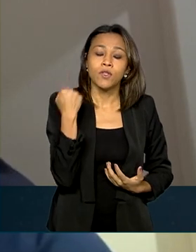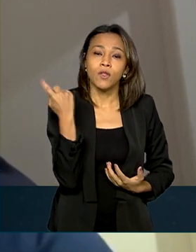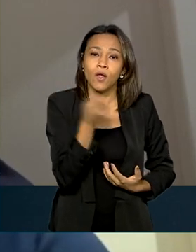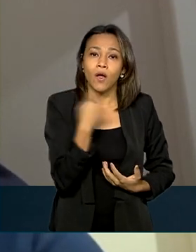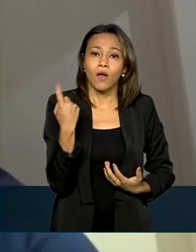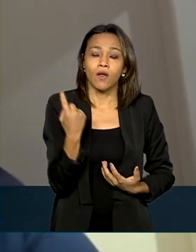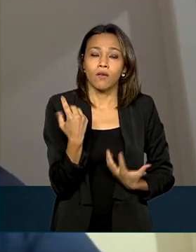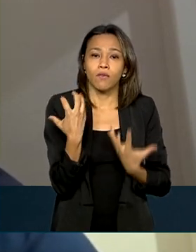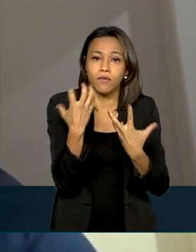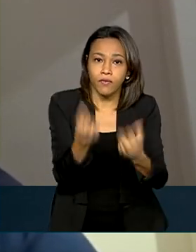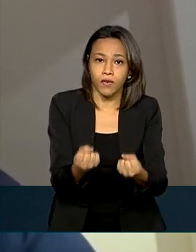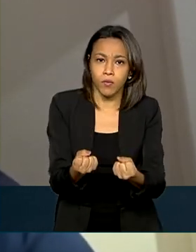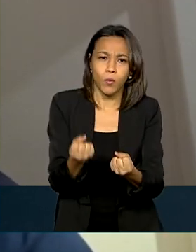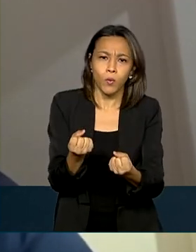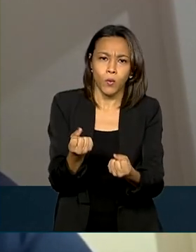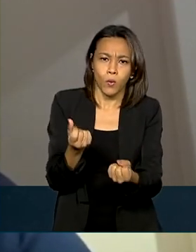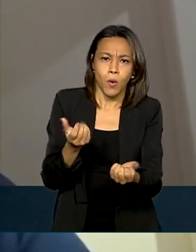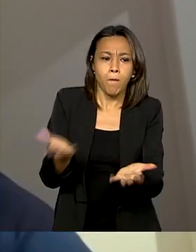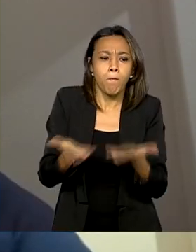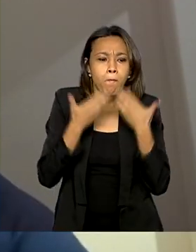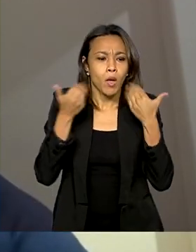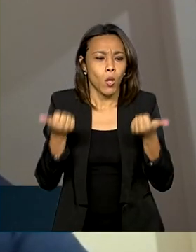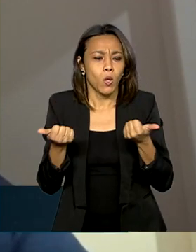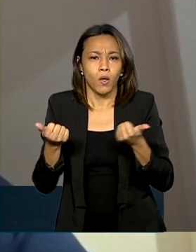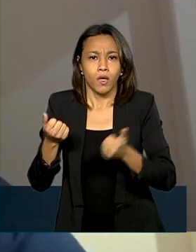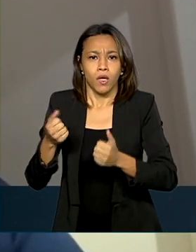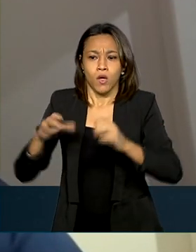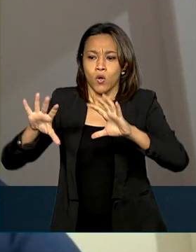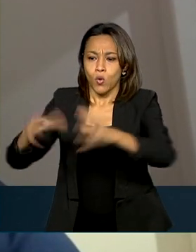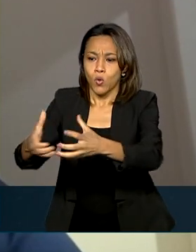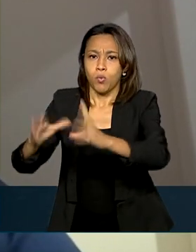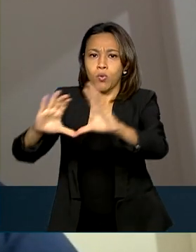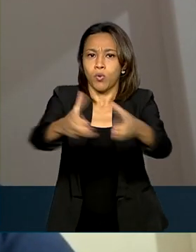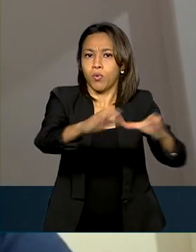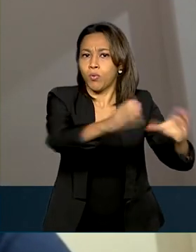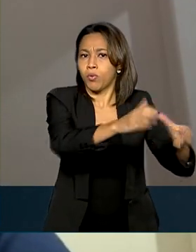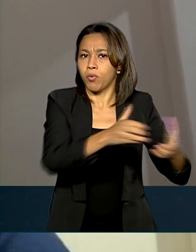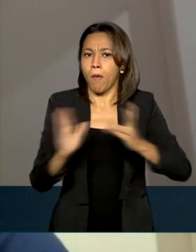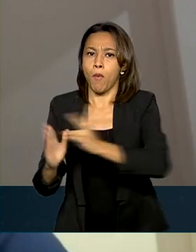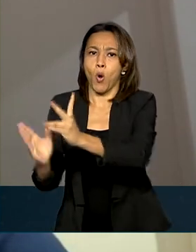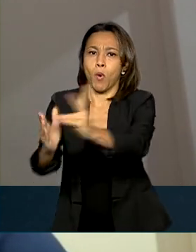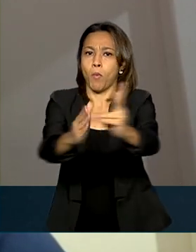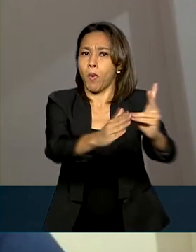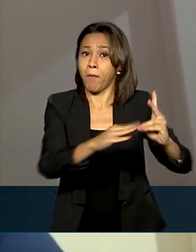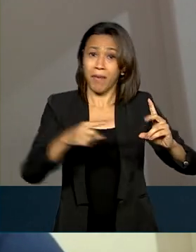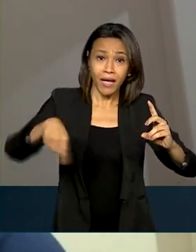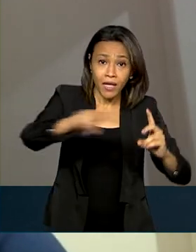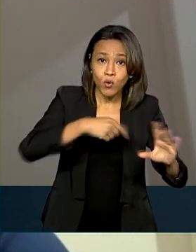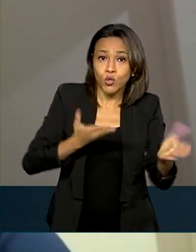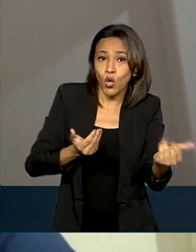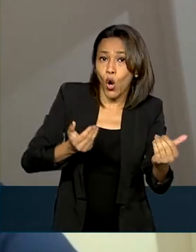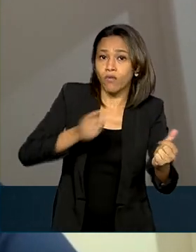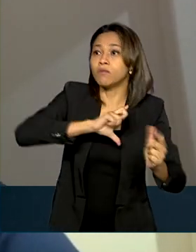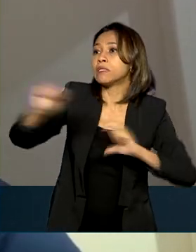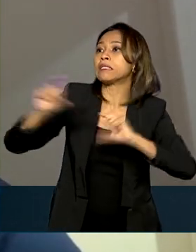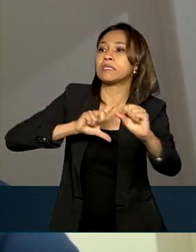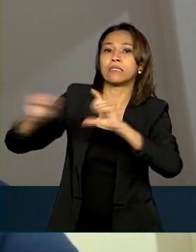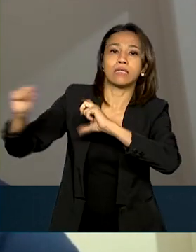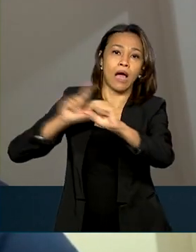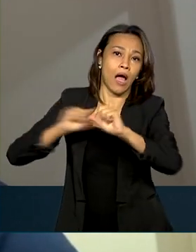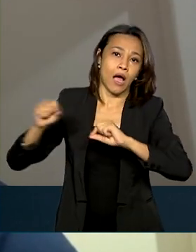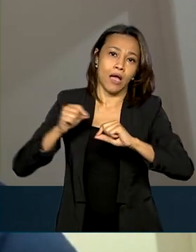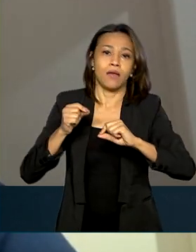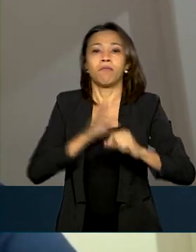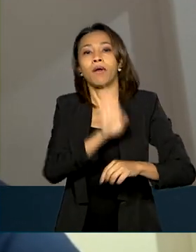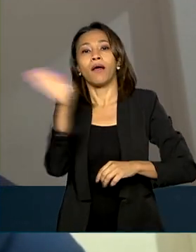na melhoria das aldeias, para tornar a aldeia atraente, para que os jovens não precisem sair da aldeia para ir para a cidade. E essa é uma